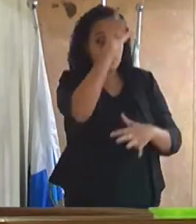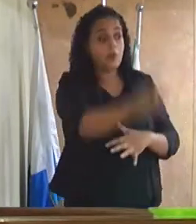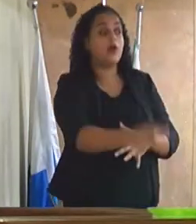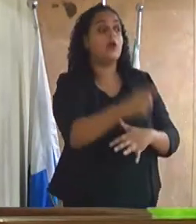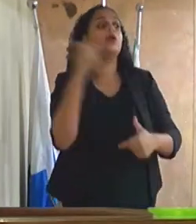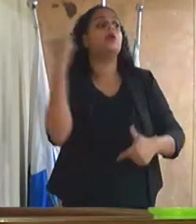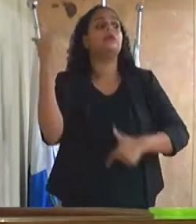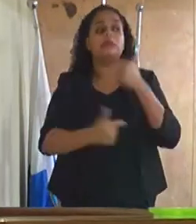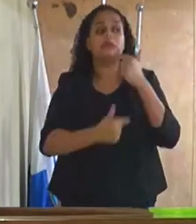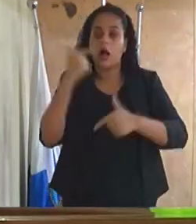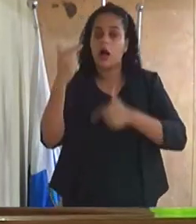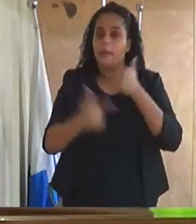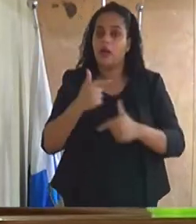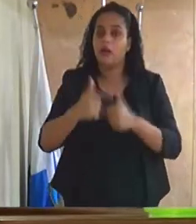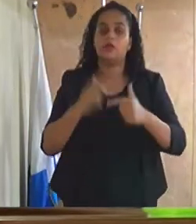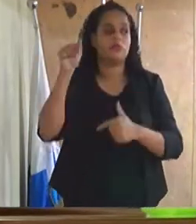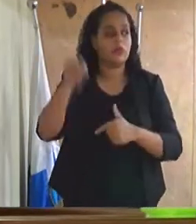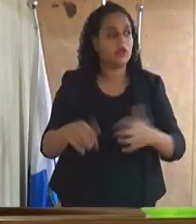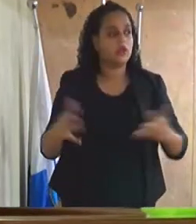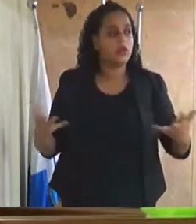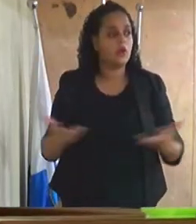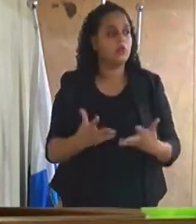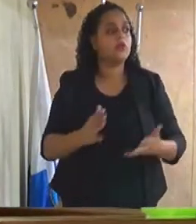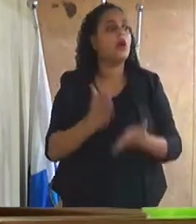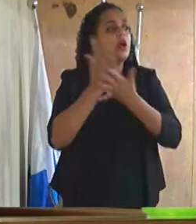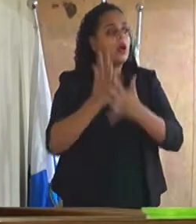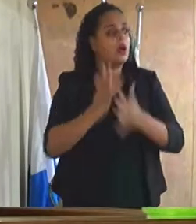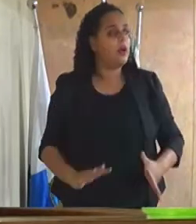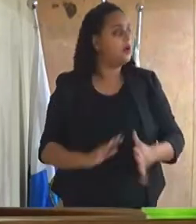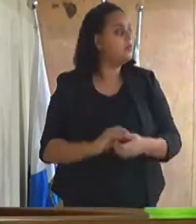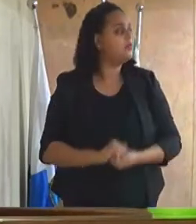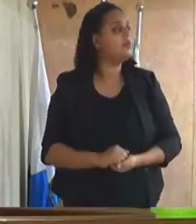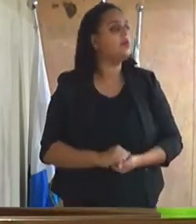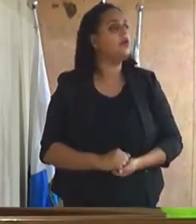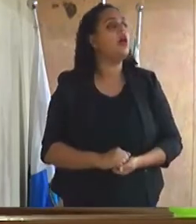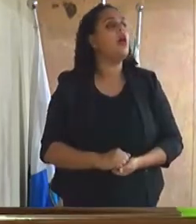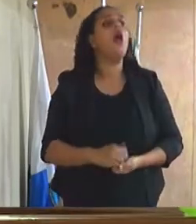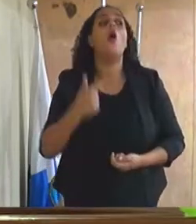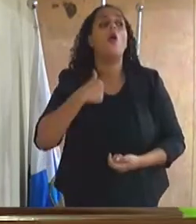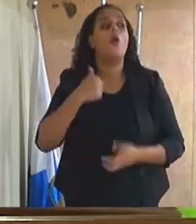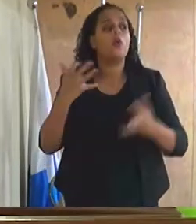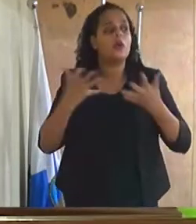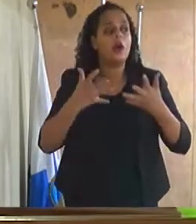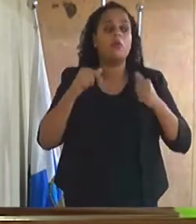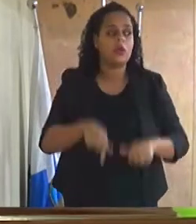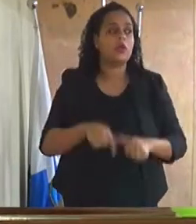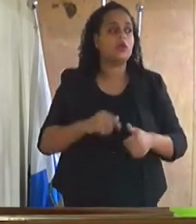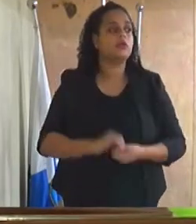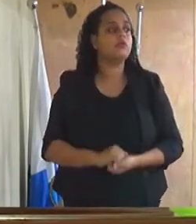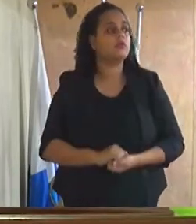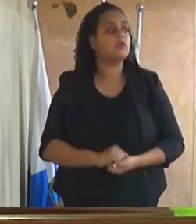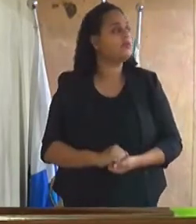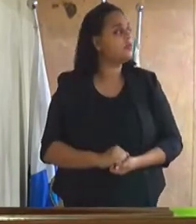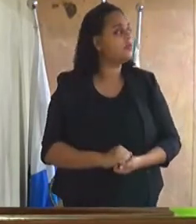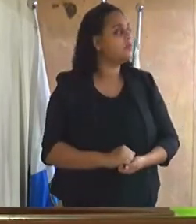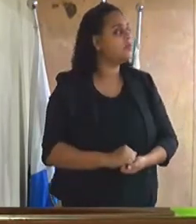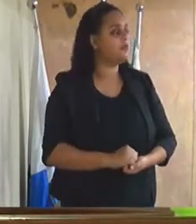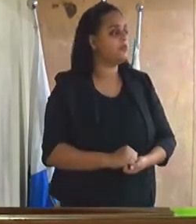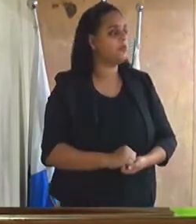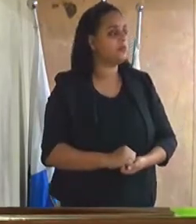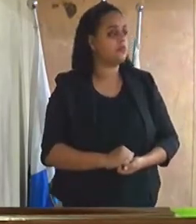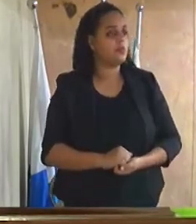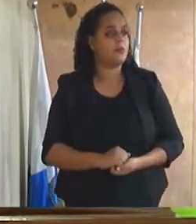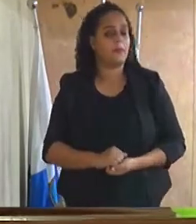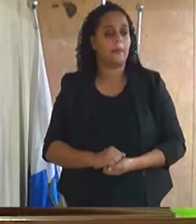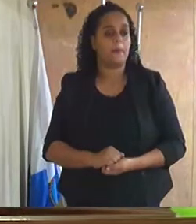a Vossa Excelência faz nessa casa. E para encerrar, seu presidente, eu queria aqui deixar para o nobre